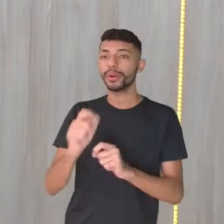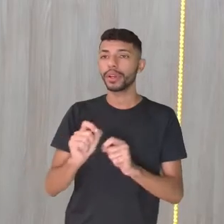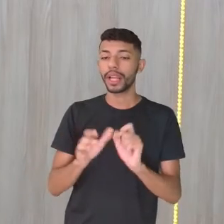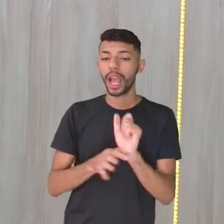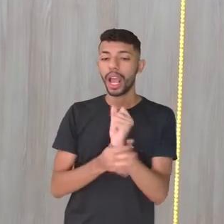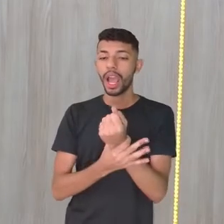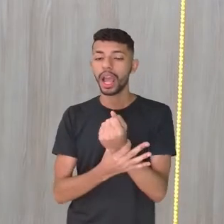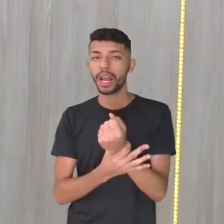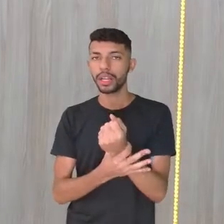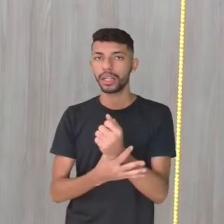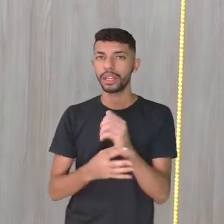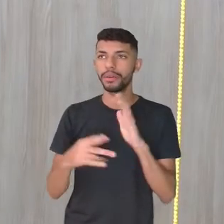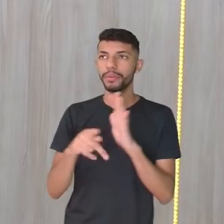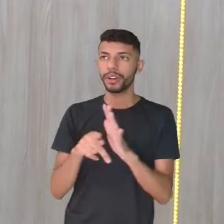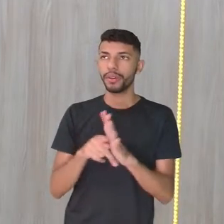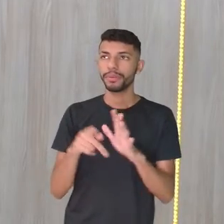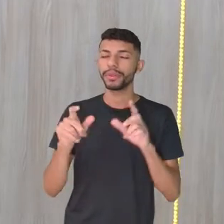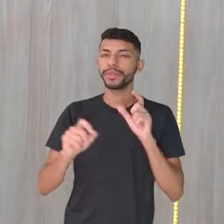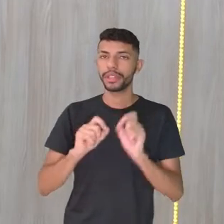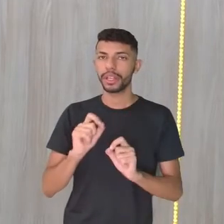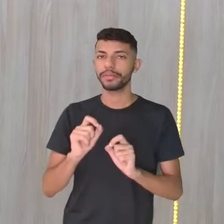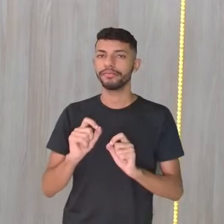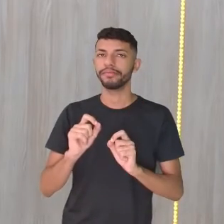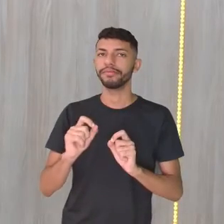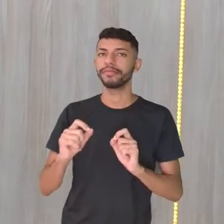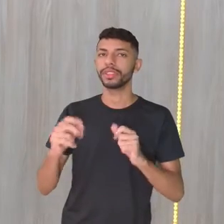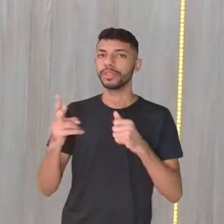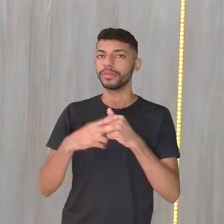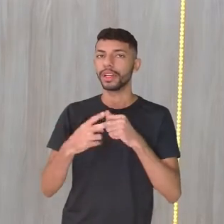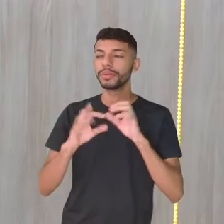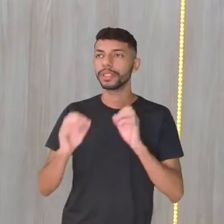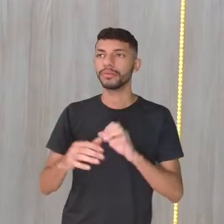Guarantir, em inglês também, que é o verbo garantir.